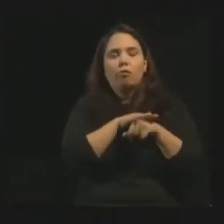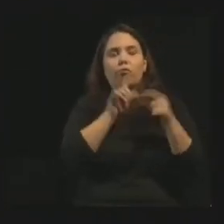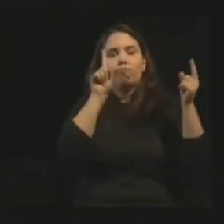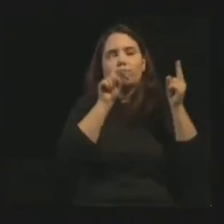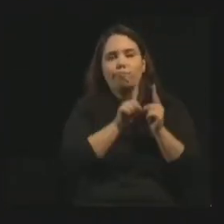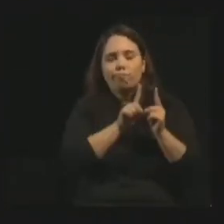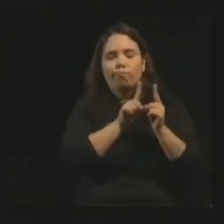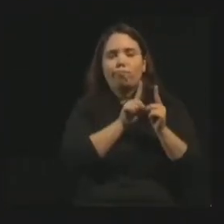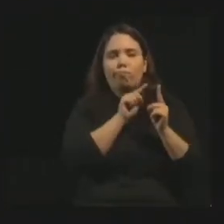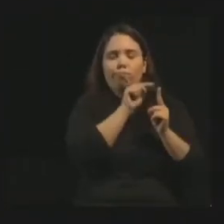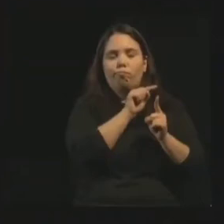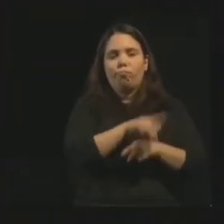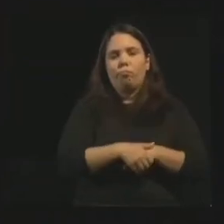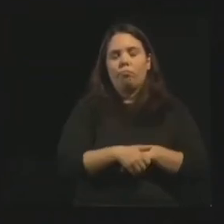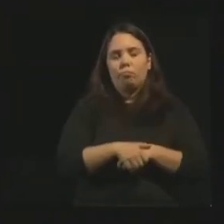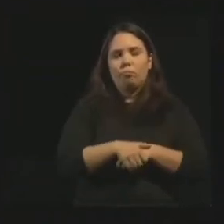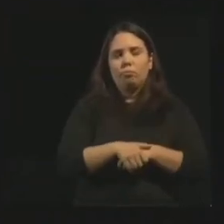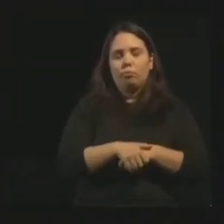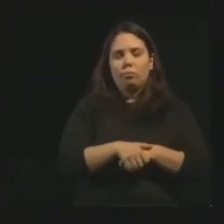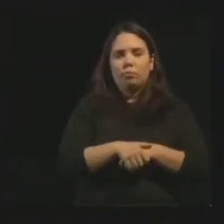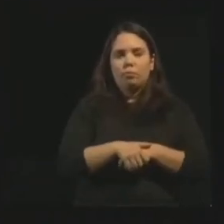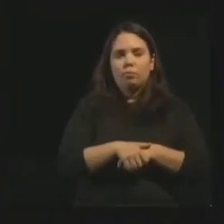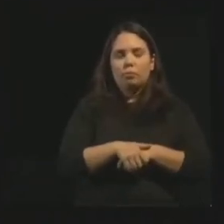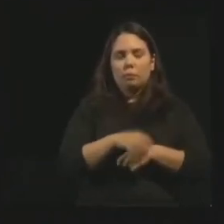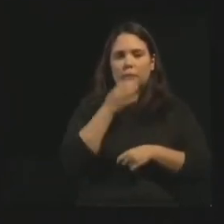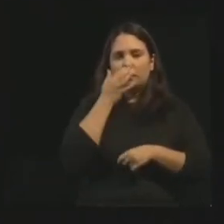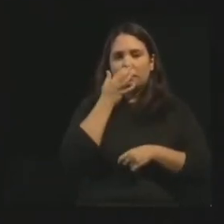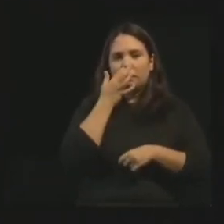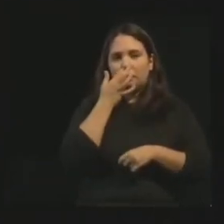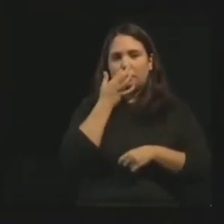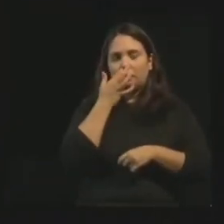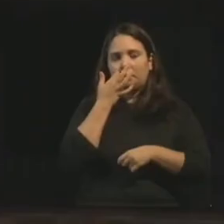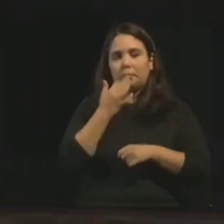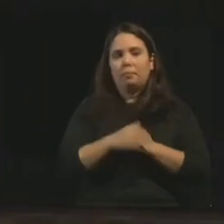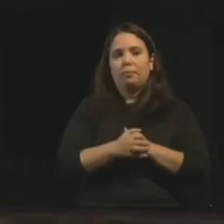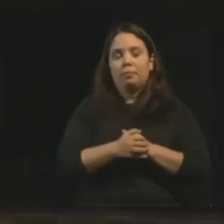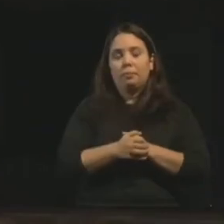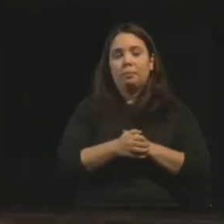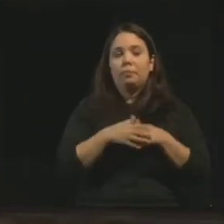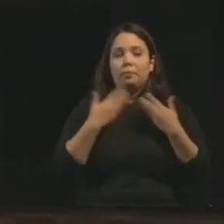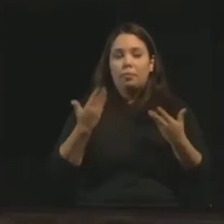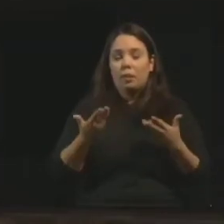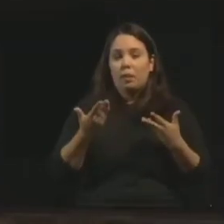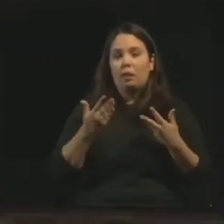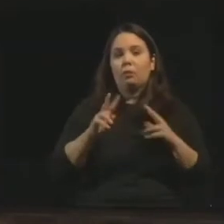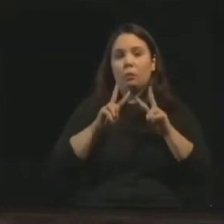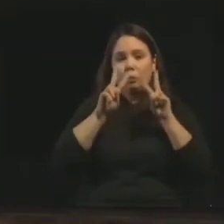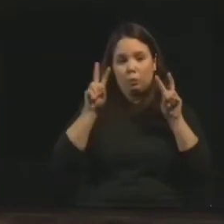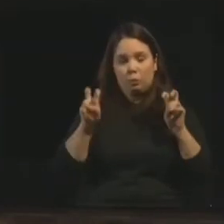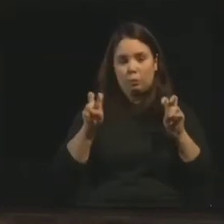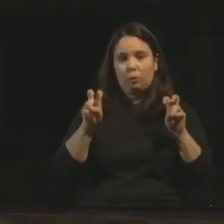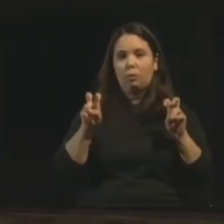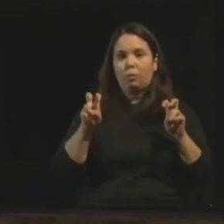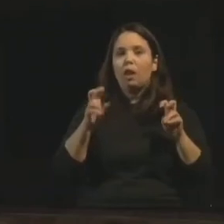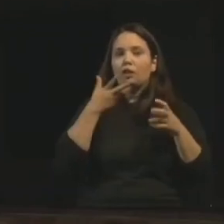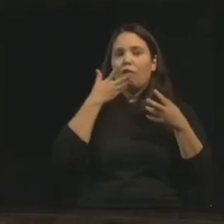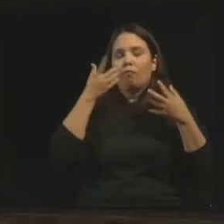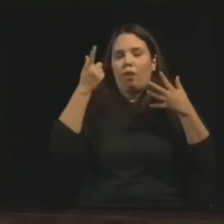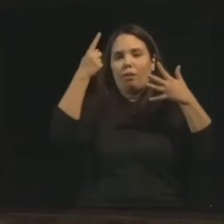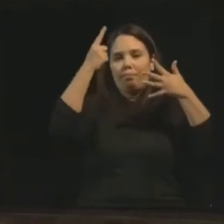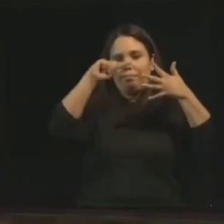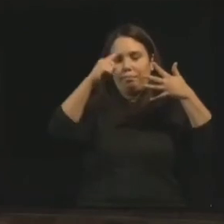do mais além. Então, a divinização de médios ou de espíritos, aliás, eu já falei isso aqui,